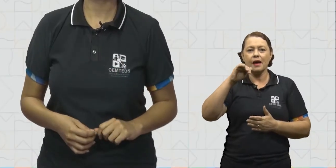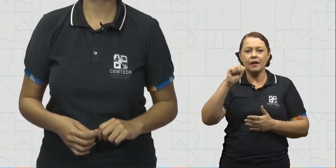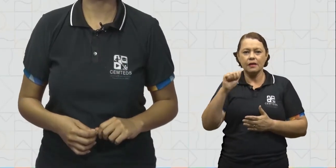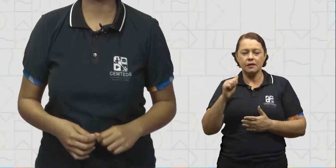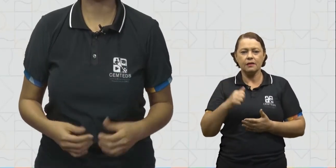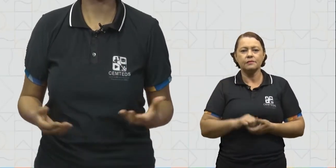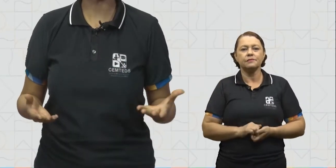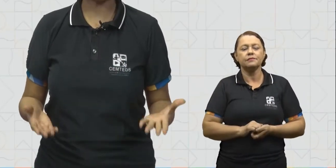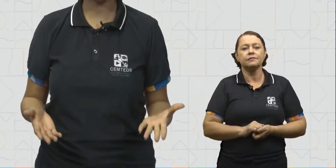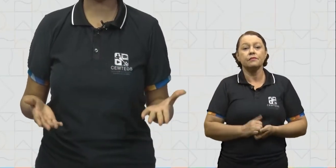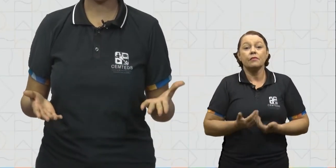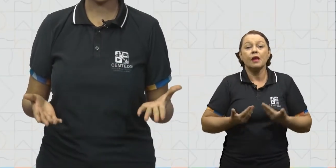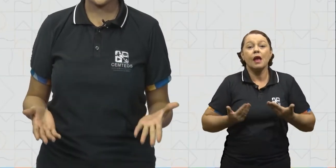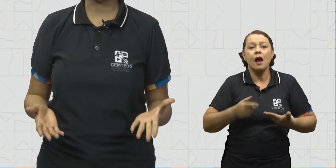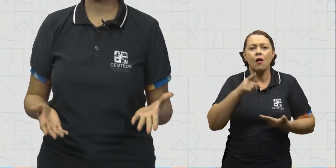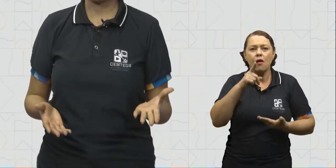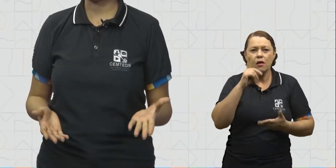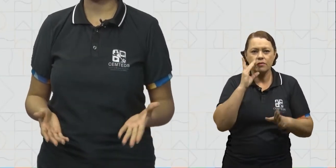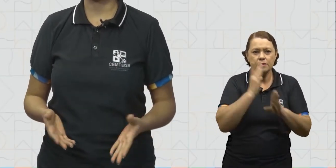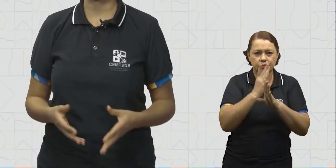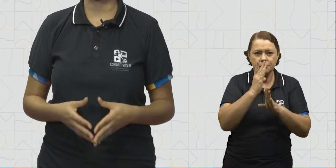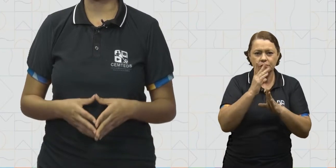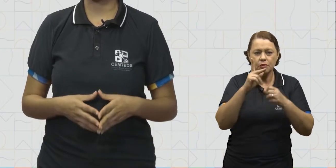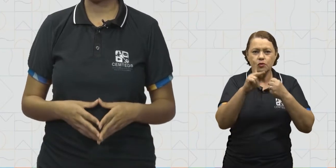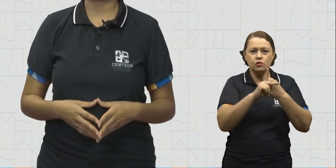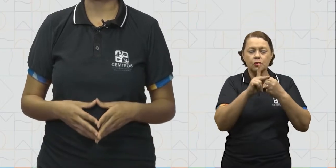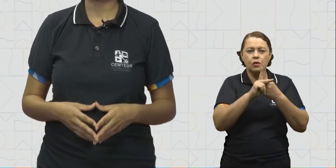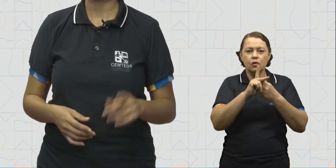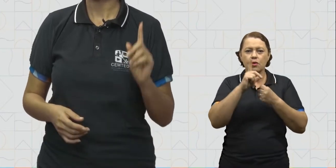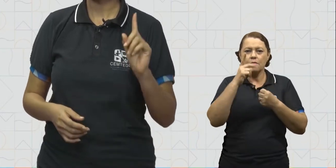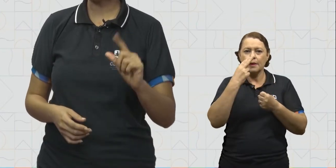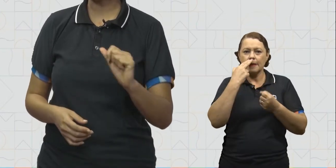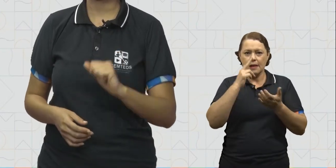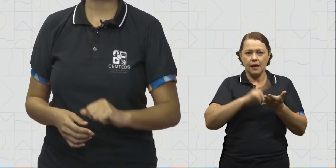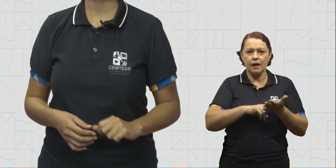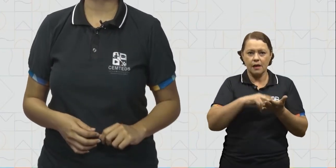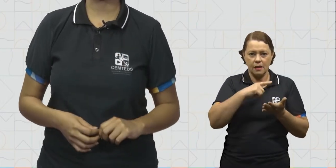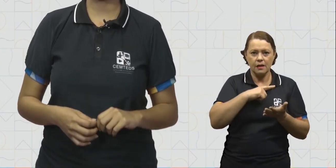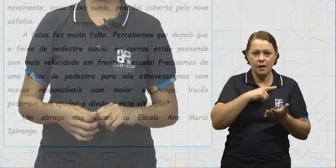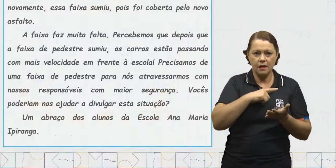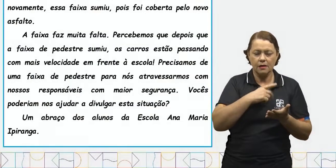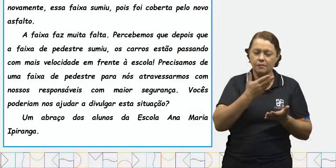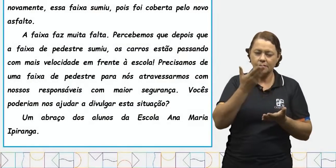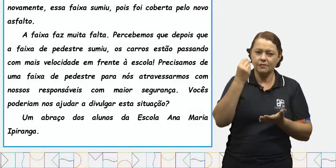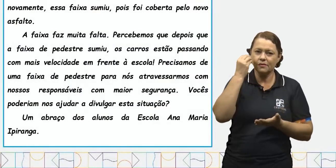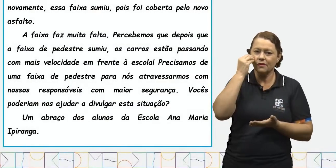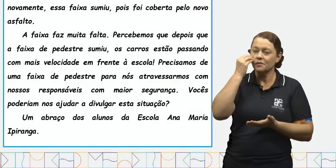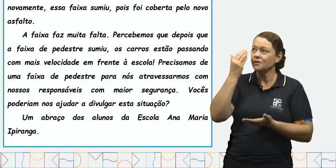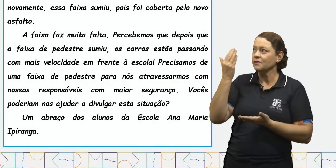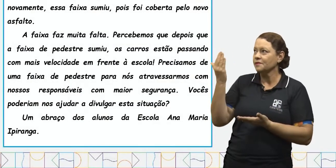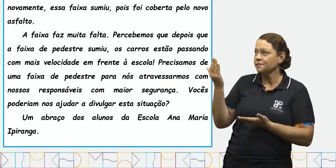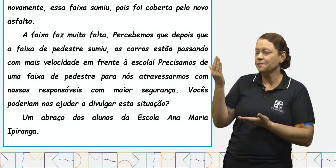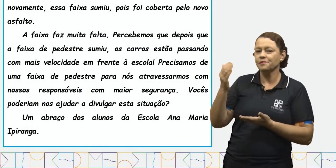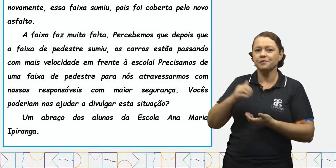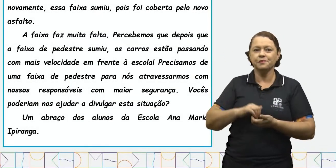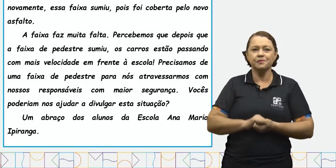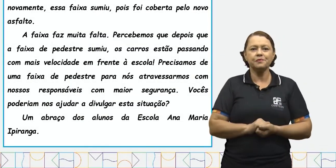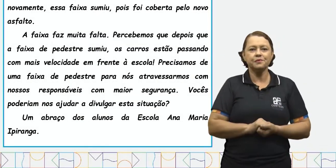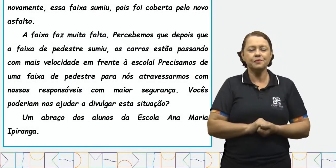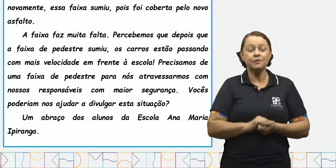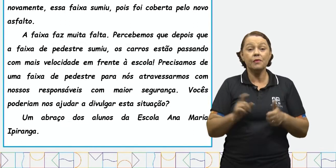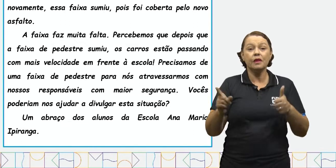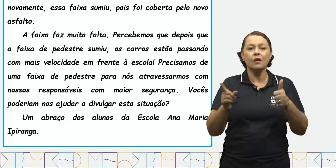conseguiu descobrir quais são os pronomes presentes nessa carta? Identifique-os comigo. O primeiro pronome que podemos